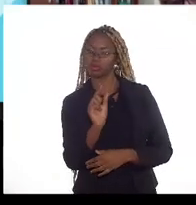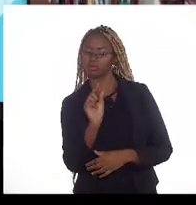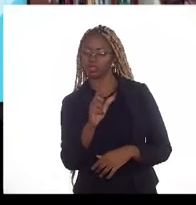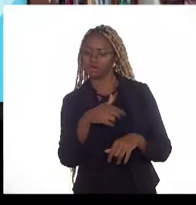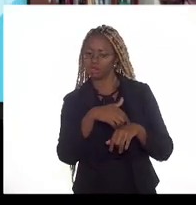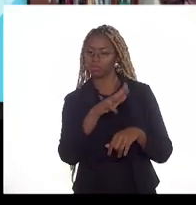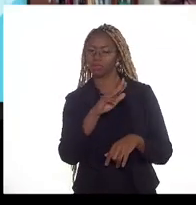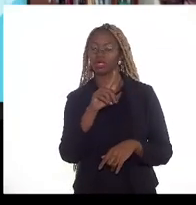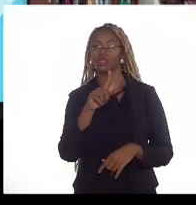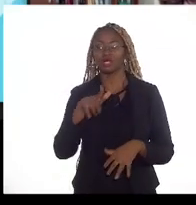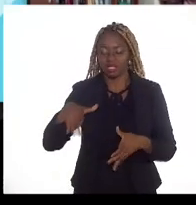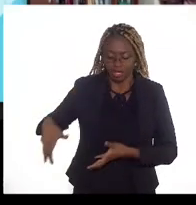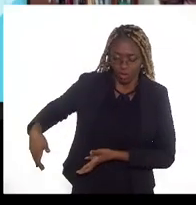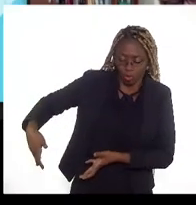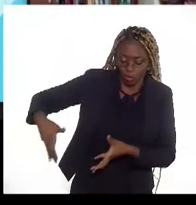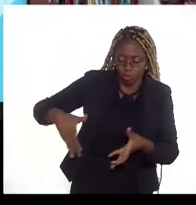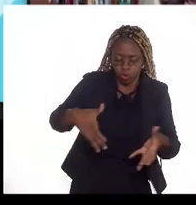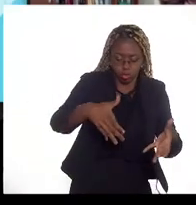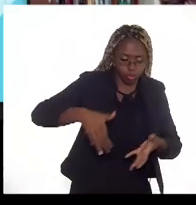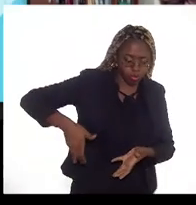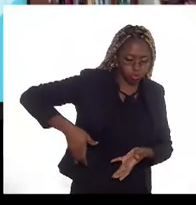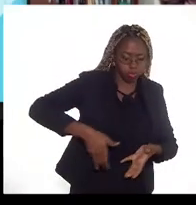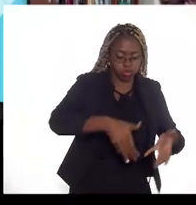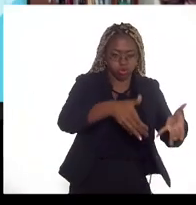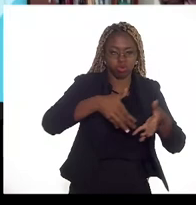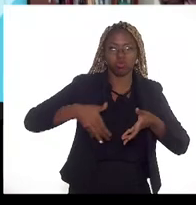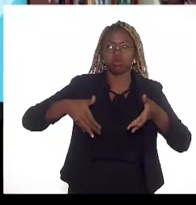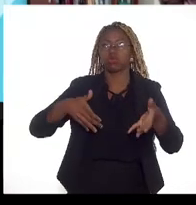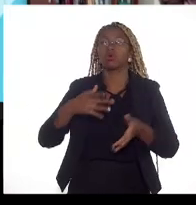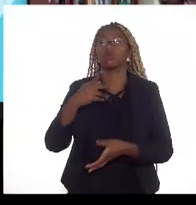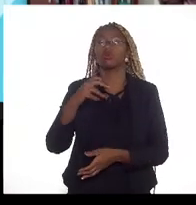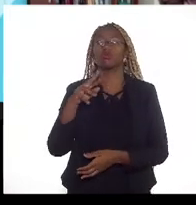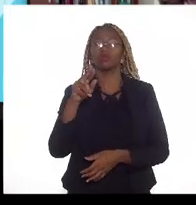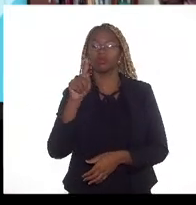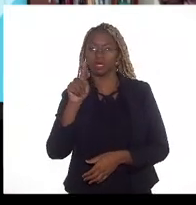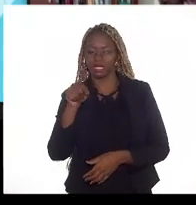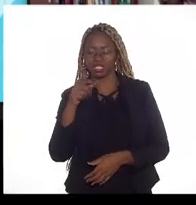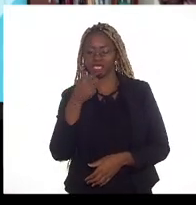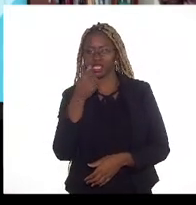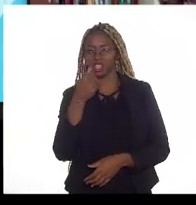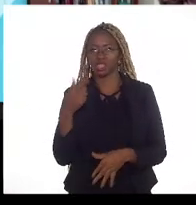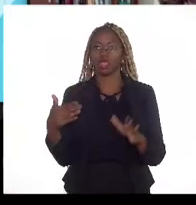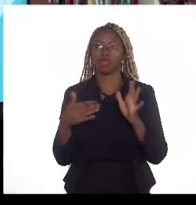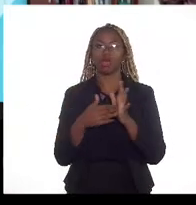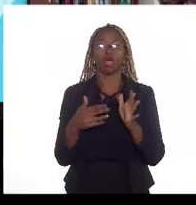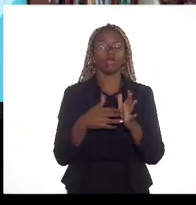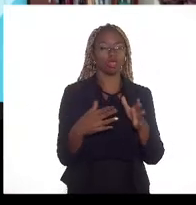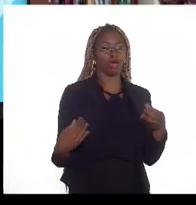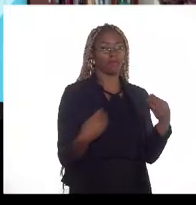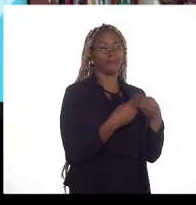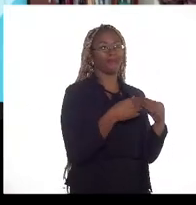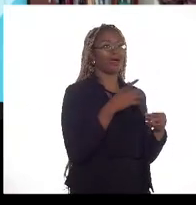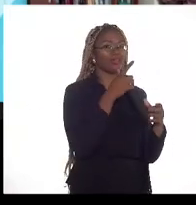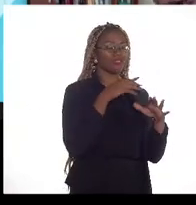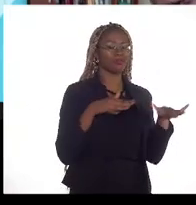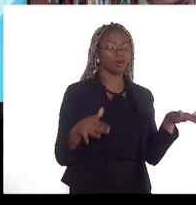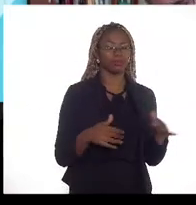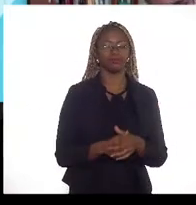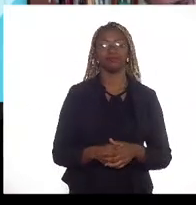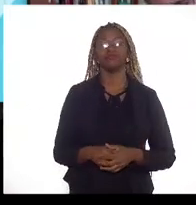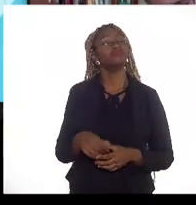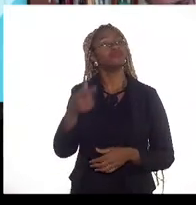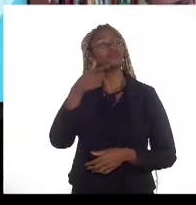desses gasodutos que vem do pré-sal para a costa um tempo atrás houve por